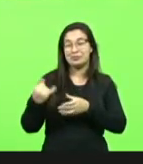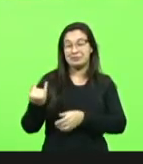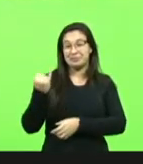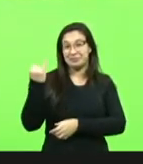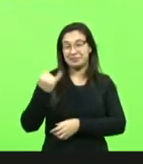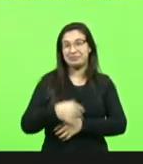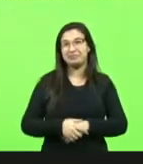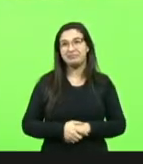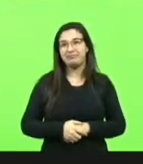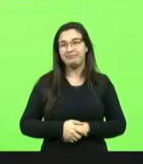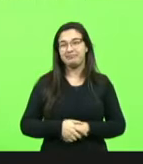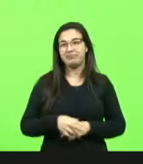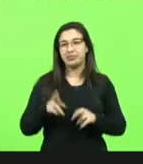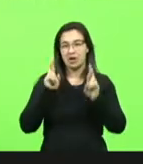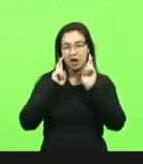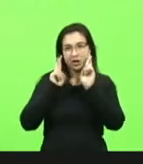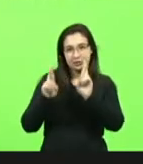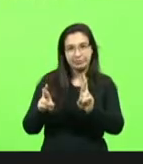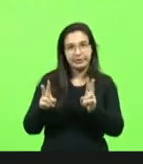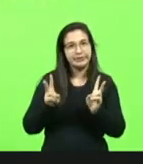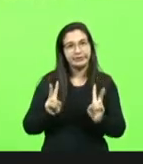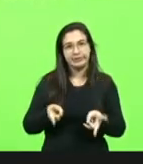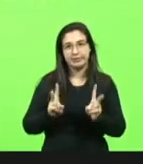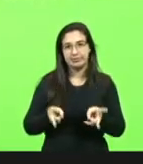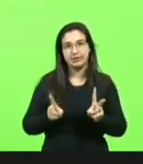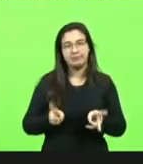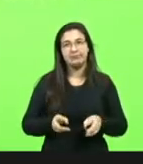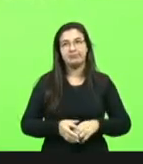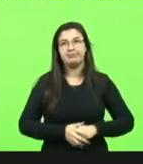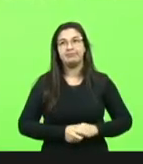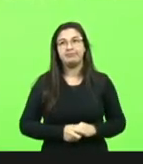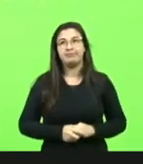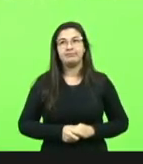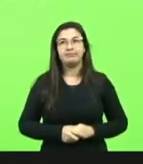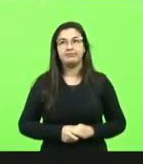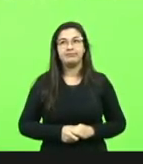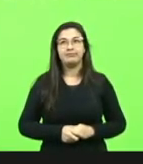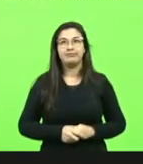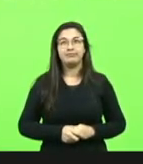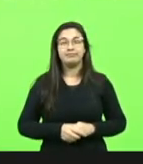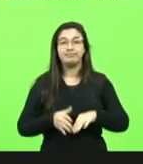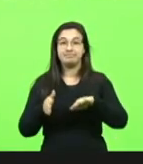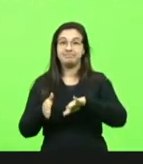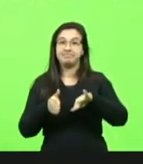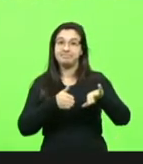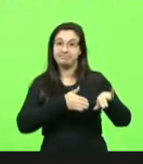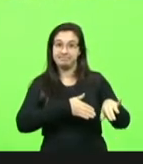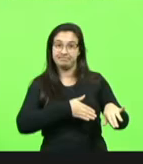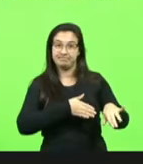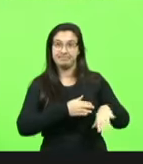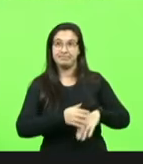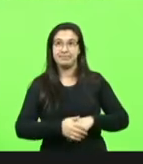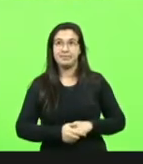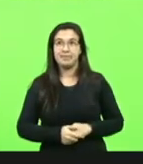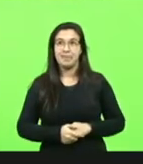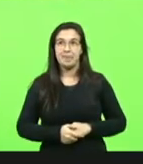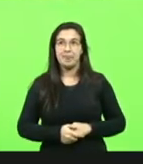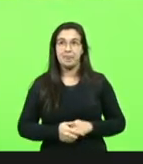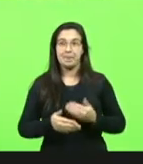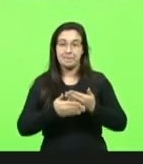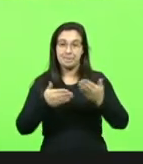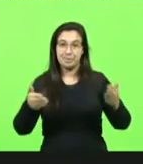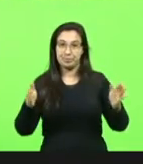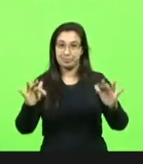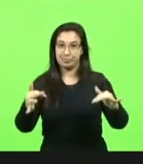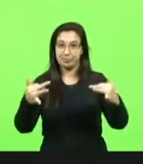eu respeito, vou respeitar sempre. Exatamente. Por outro lado, senhoras e senhores que estão acompanhando essa